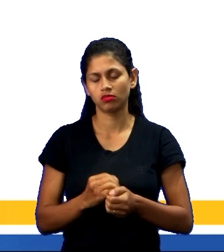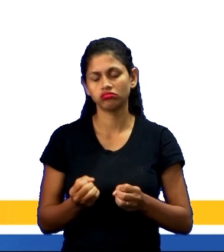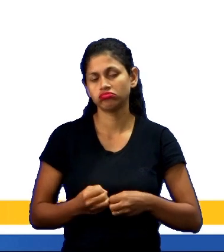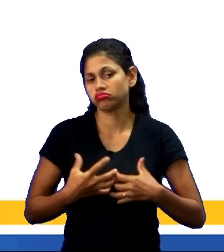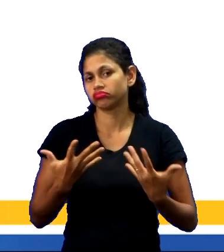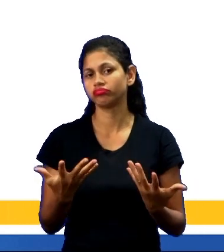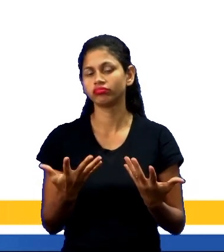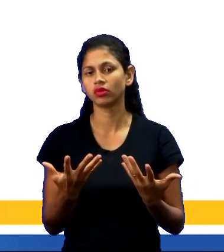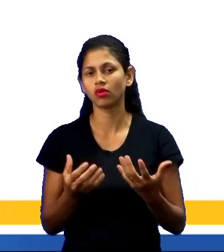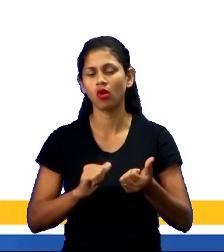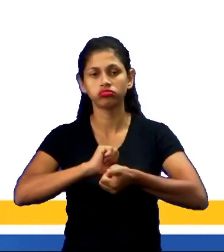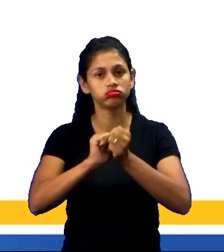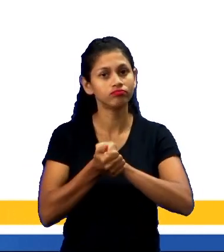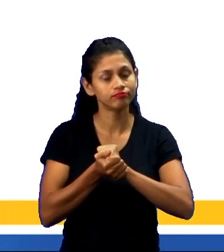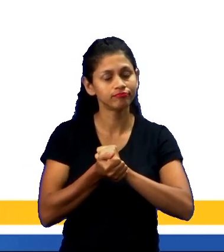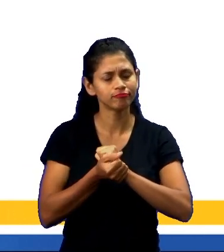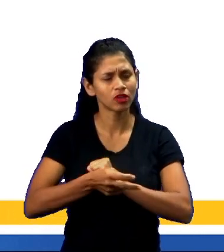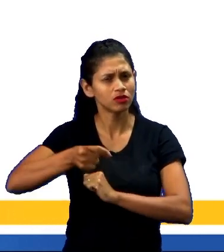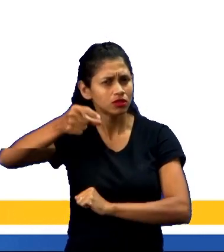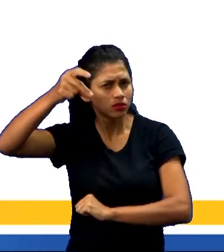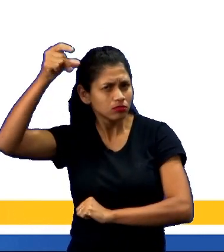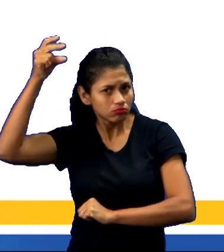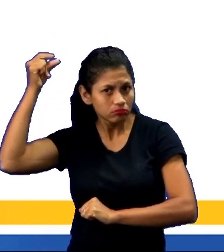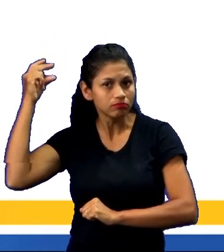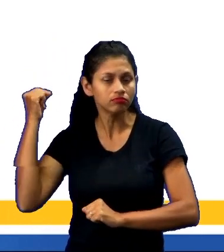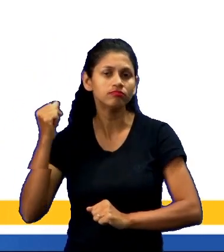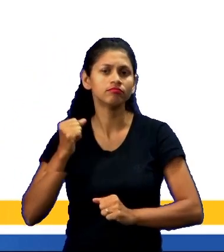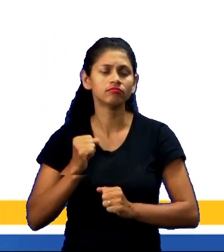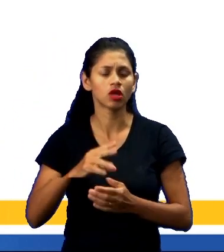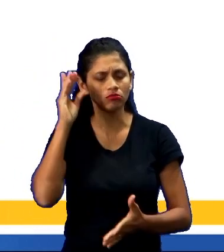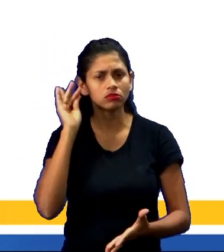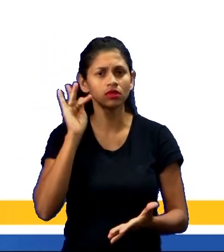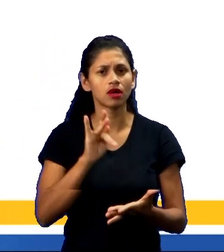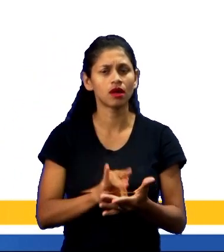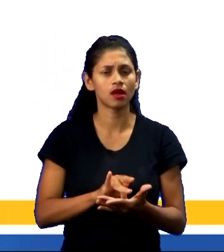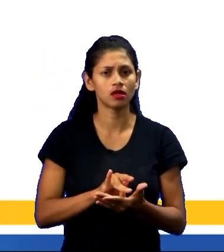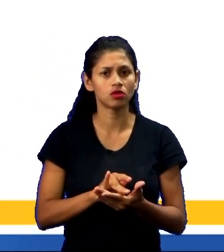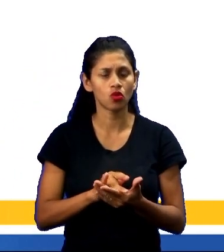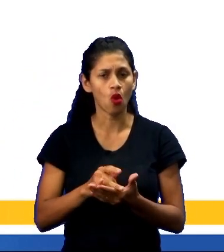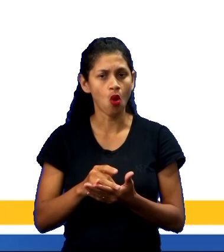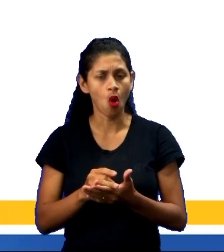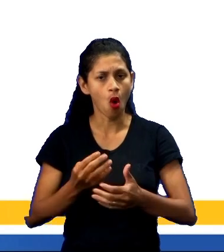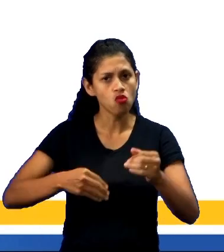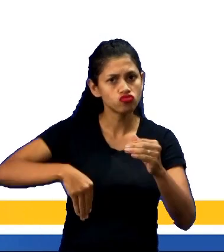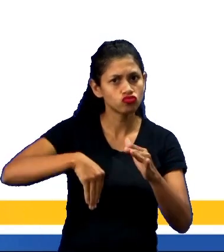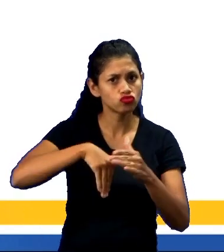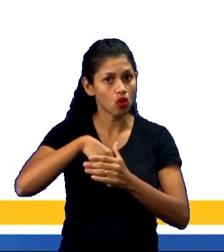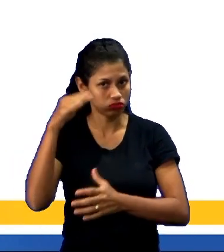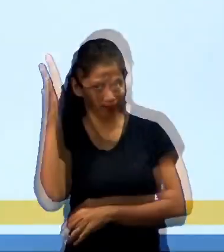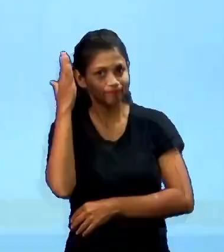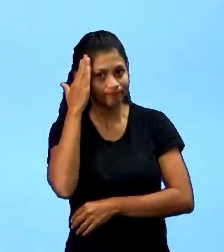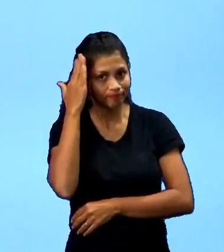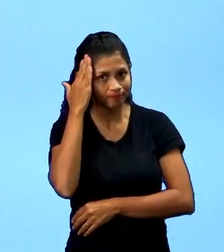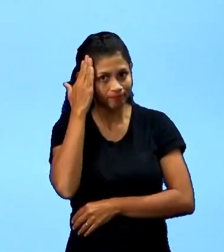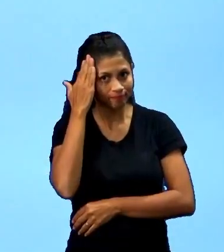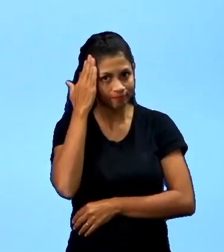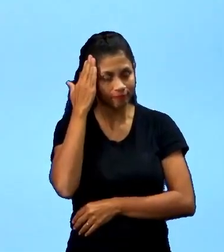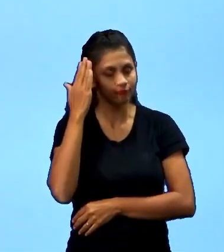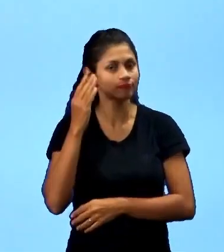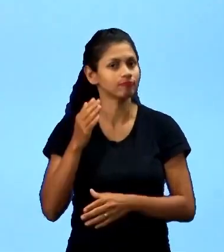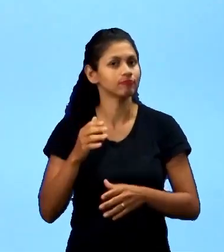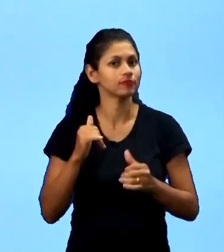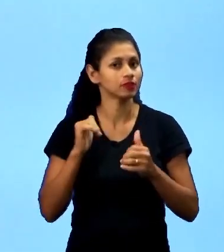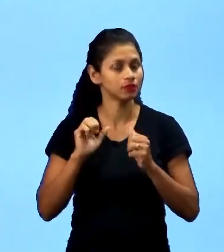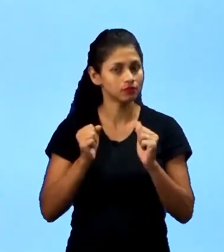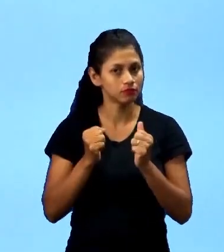esportivas aconteceram na Grécia Antiga e outros acreditam que os jogos de cabeça eram uma das atividades comuns na Antiguidade.